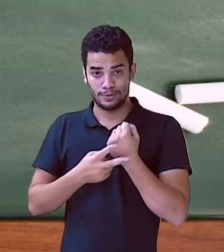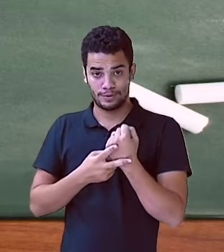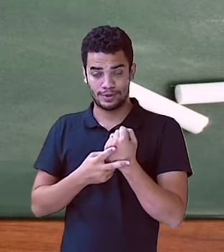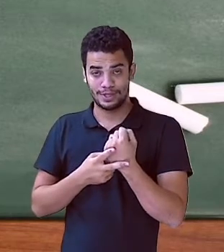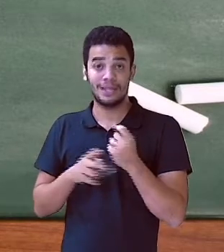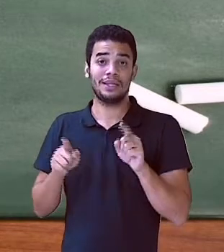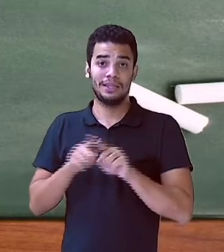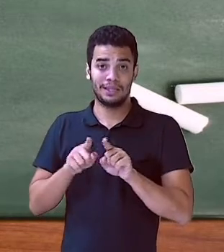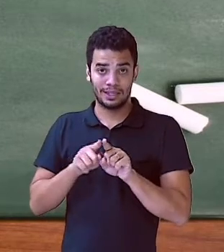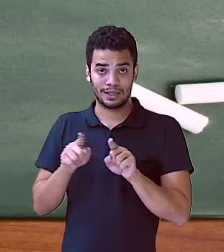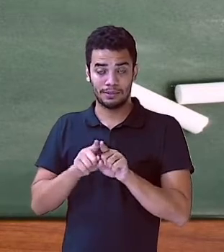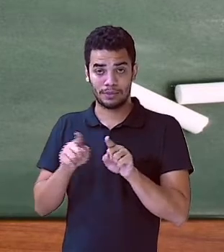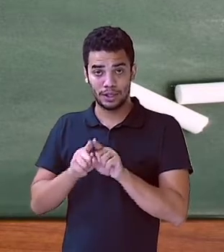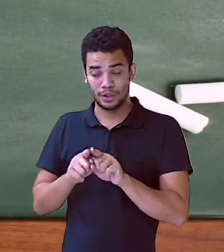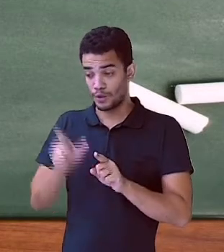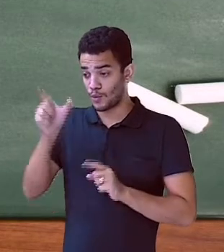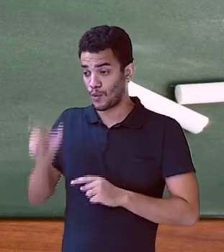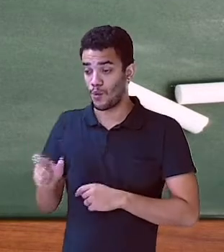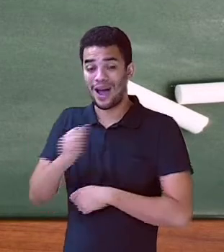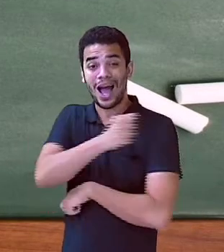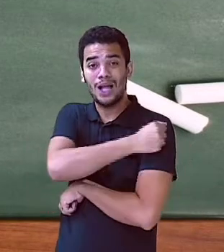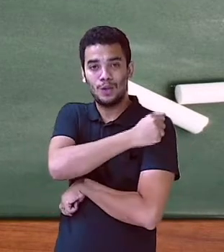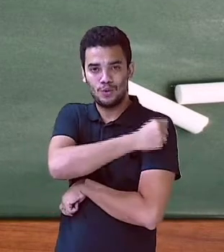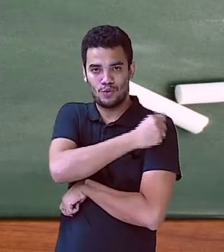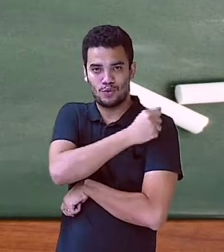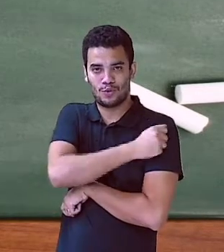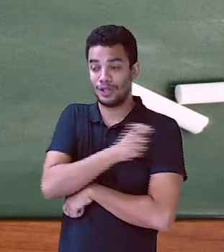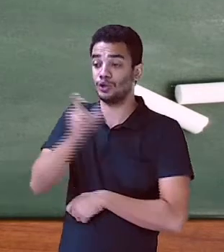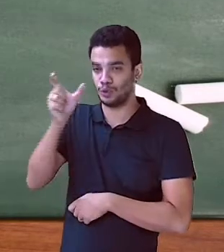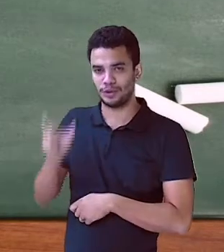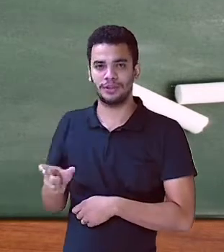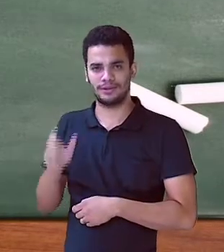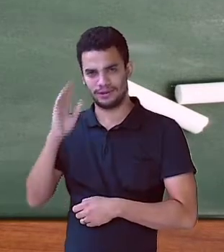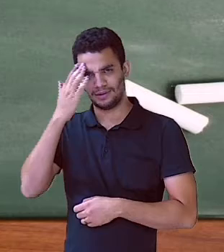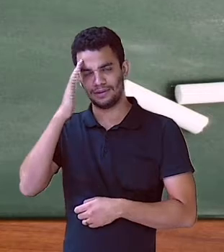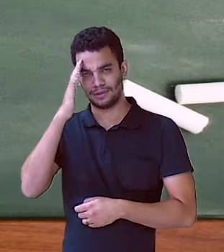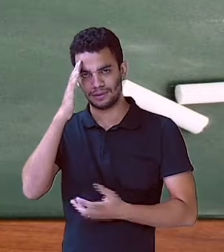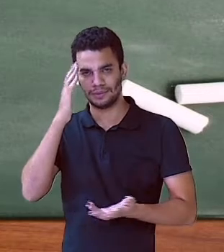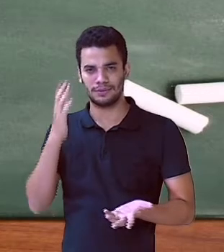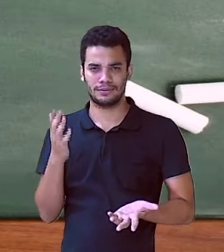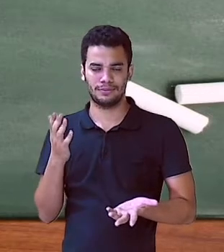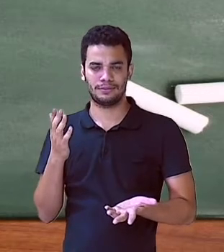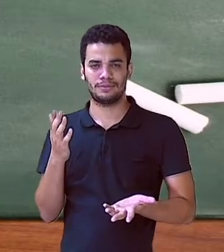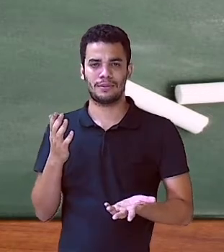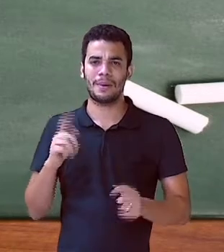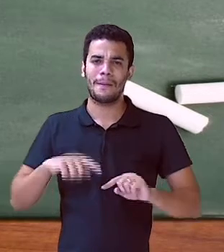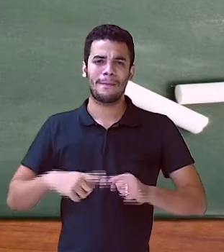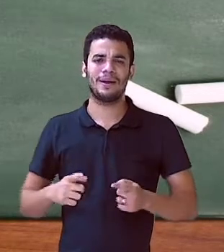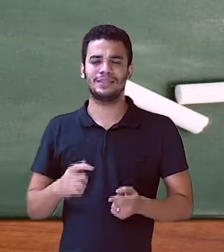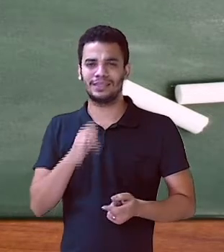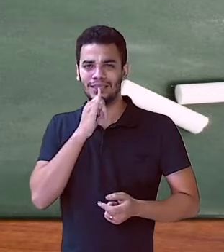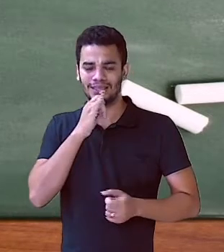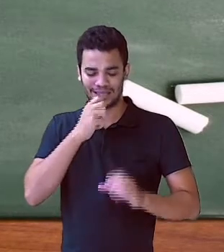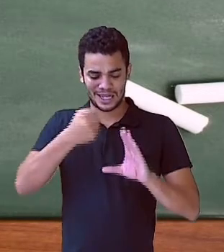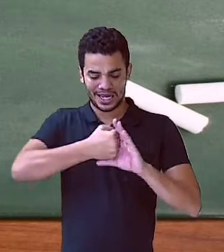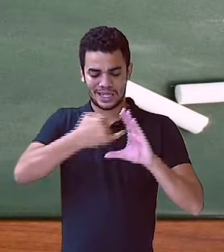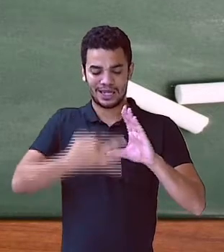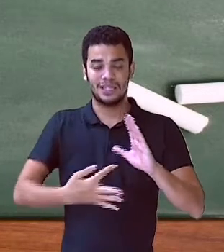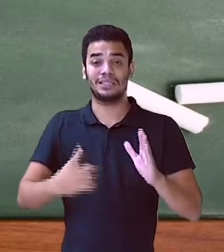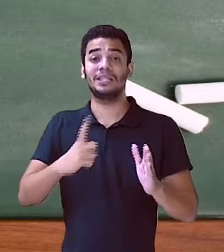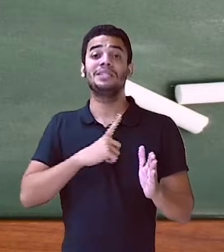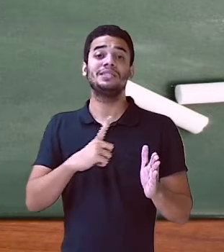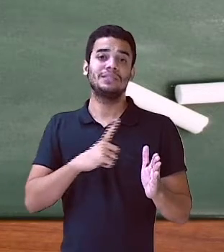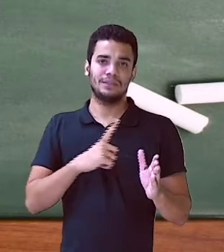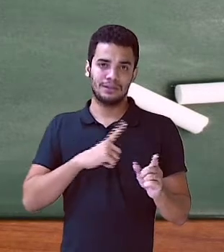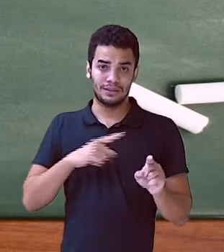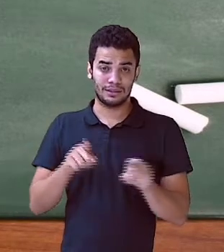de sair. Ótimo. Agora, tem uma característica aí também. Hum, uma característica que é dada a